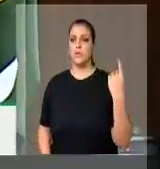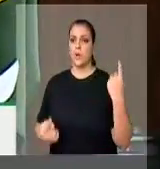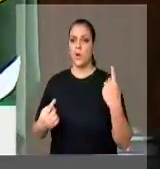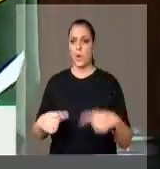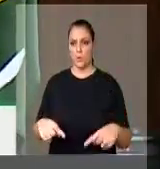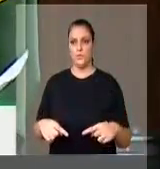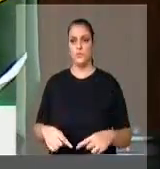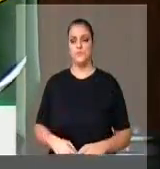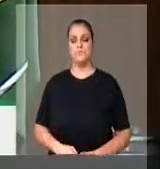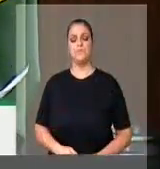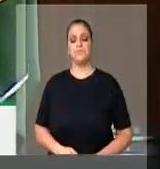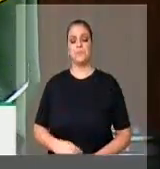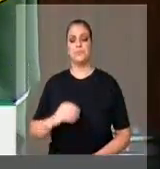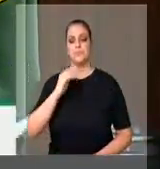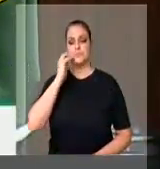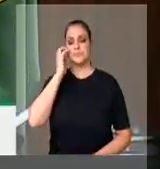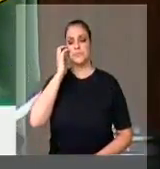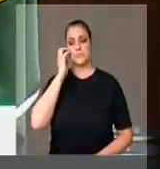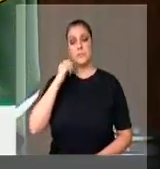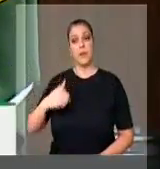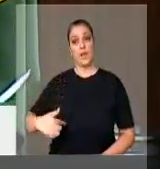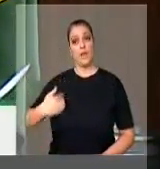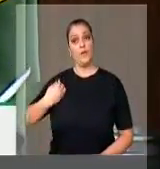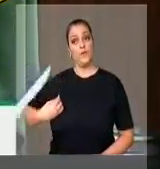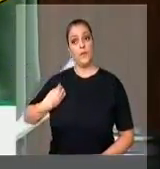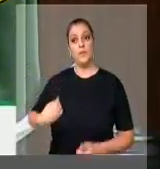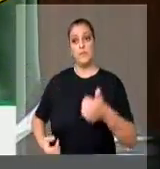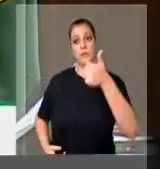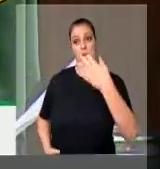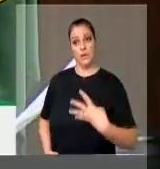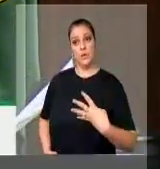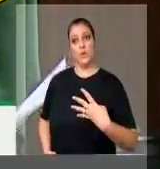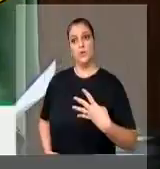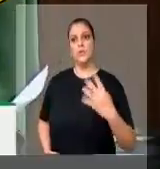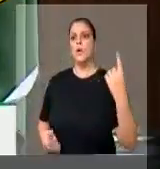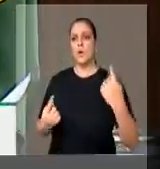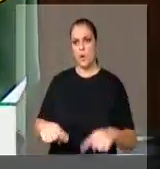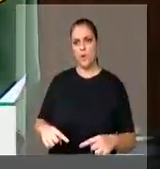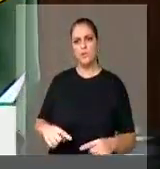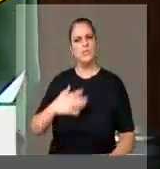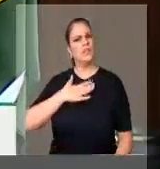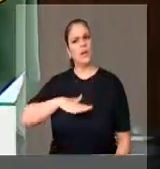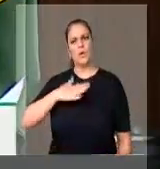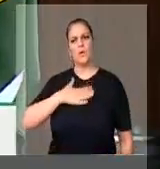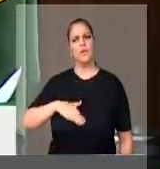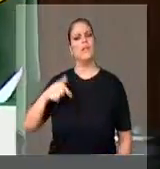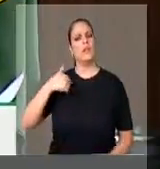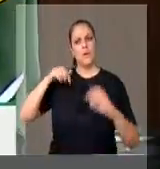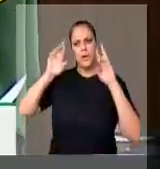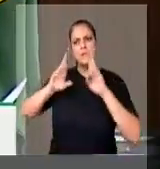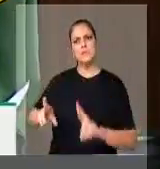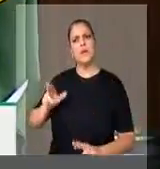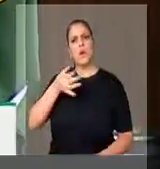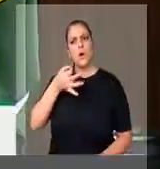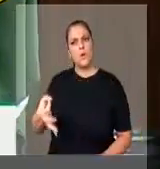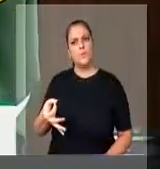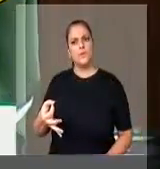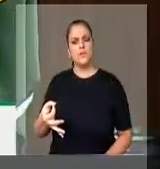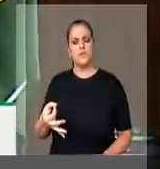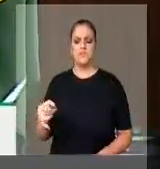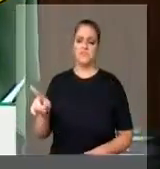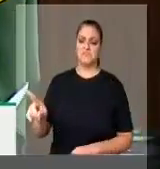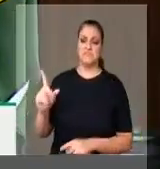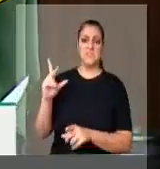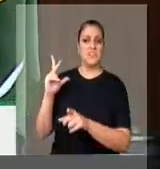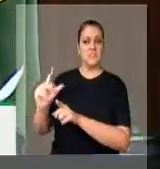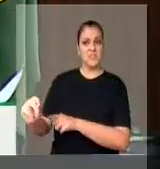nos 14 onde quero me incluir com absoluta tranquilidade, respeito à democracia, à vitória da